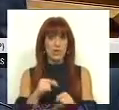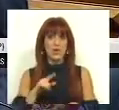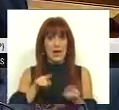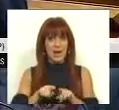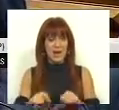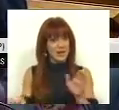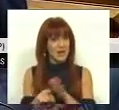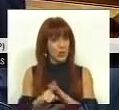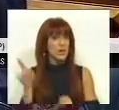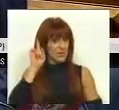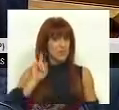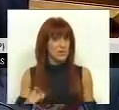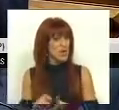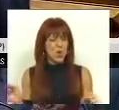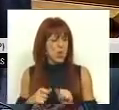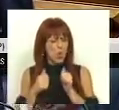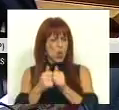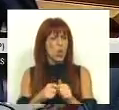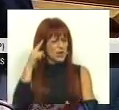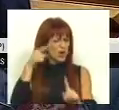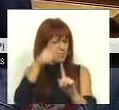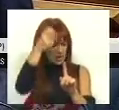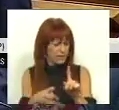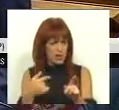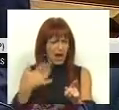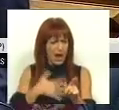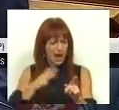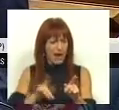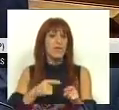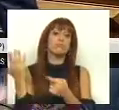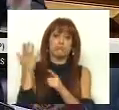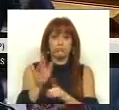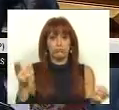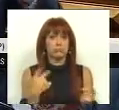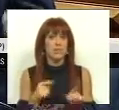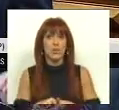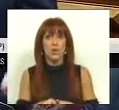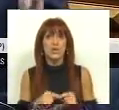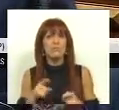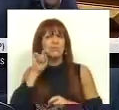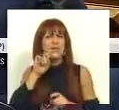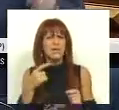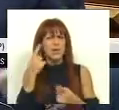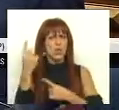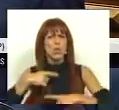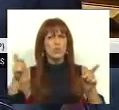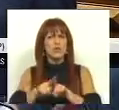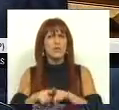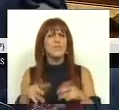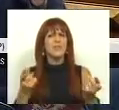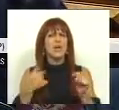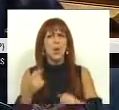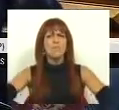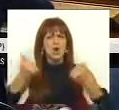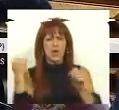além desta lei, acima de tudo, não cumpre nenhum dos objetivos que se pretendia, nomeadamente, não reduz despesa pública. Era terminar, Deputado.